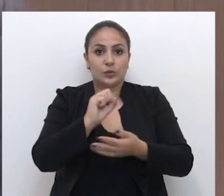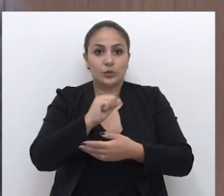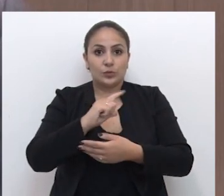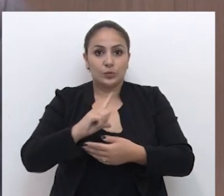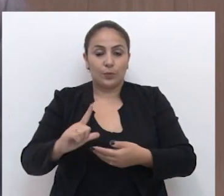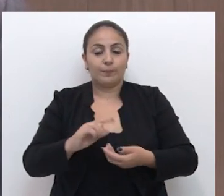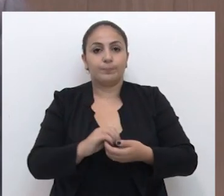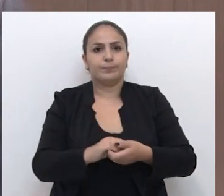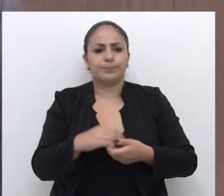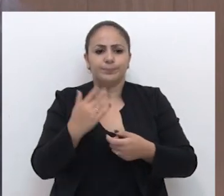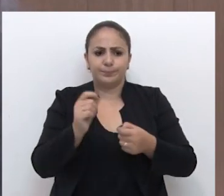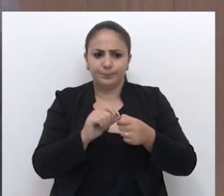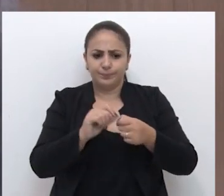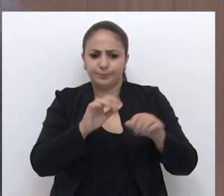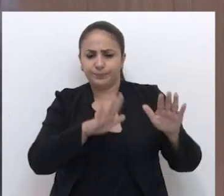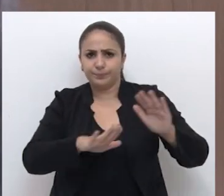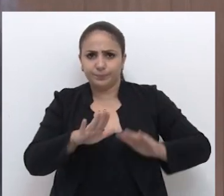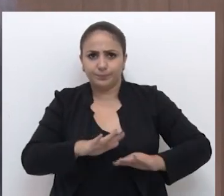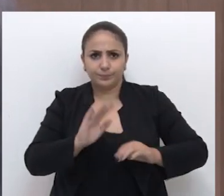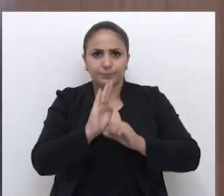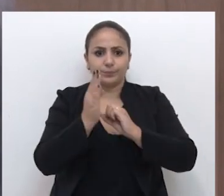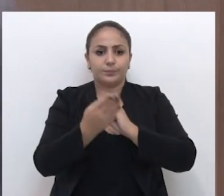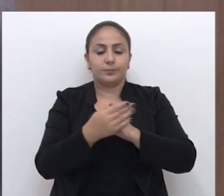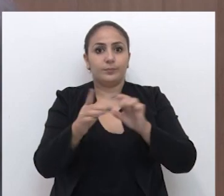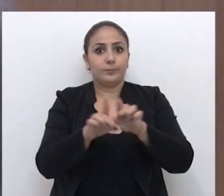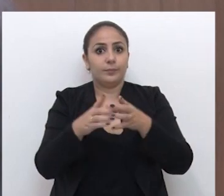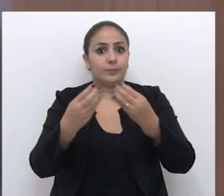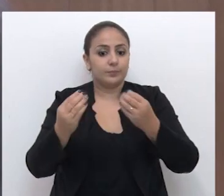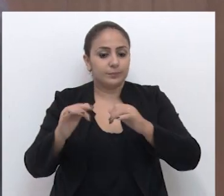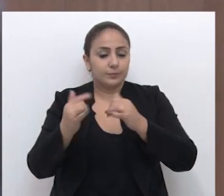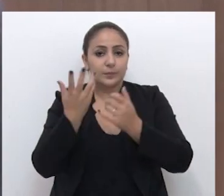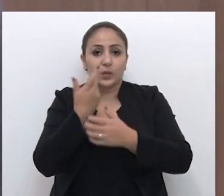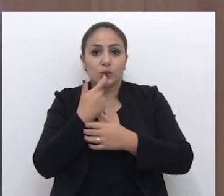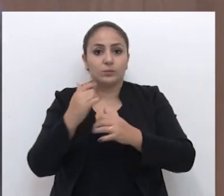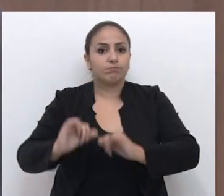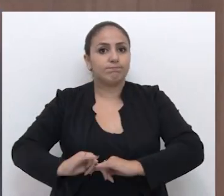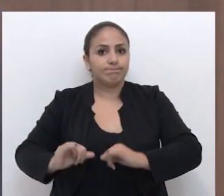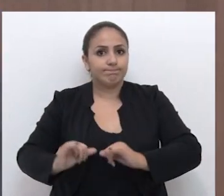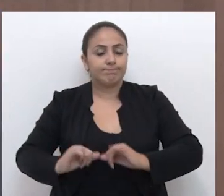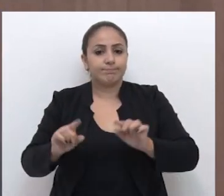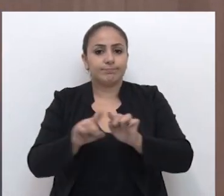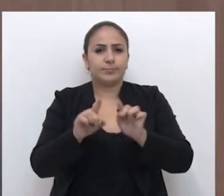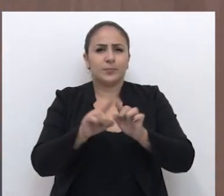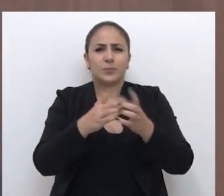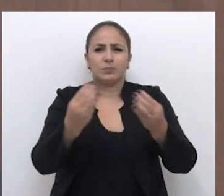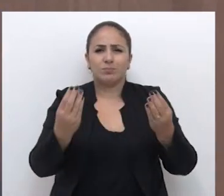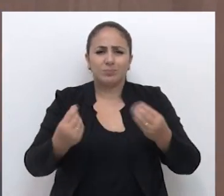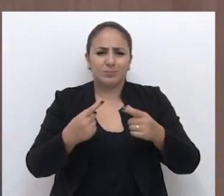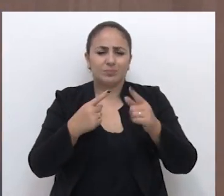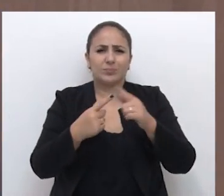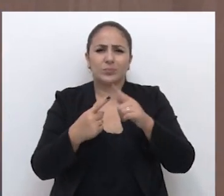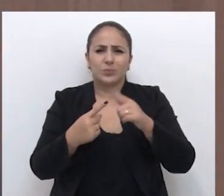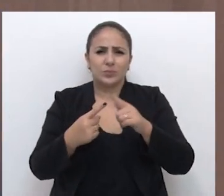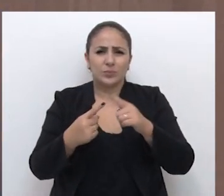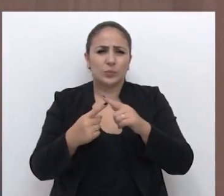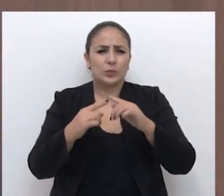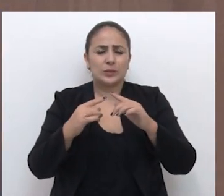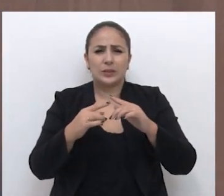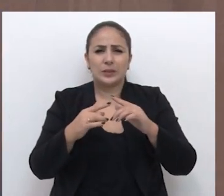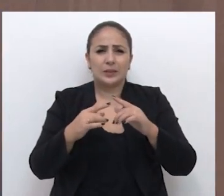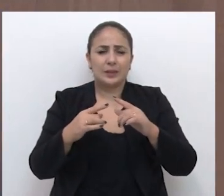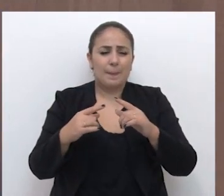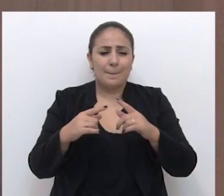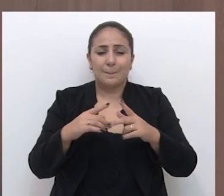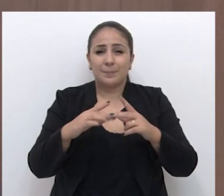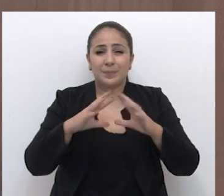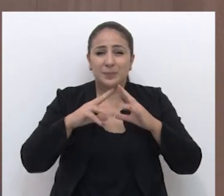imunização, porque muitas crianças estão sofrendo lá com a presença de mais diversos tipos de bichos lá, as crianças